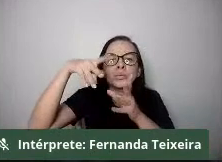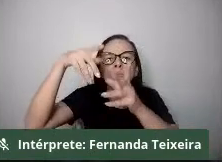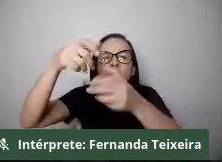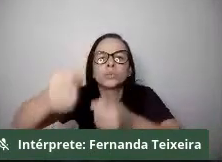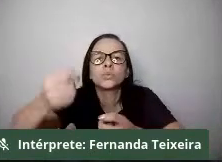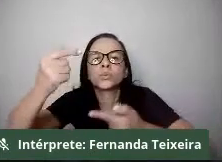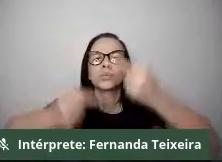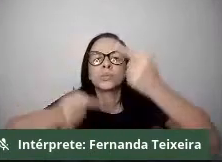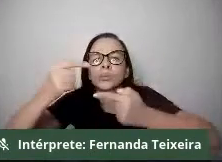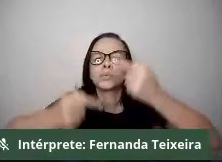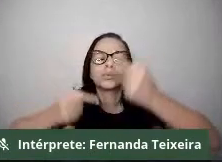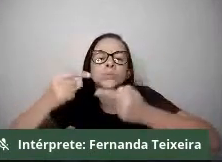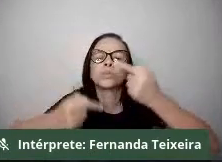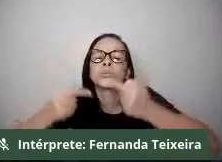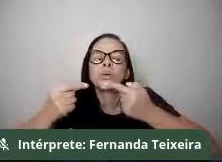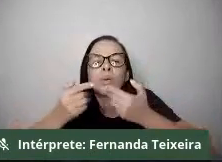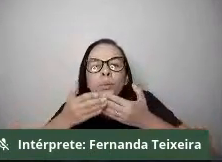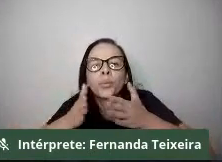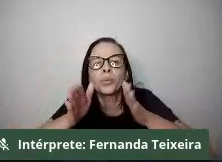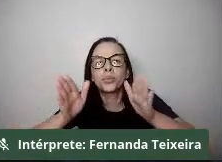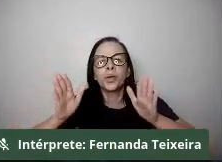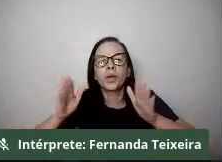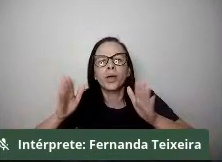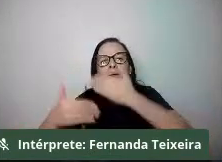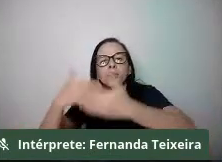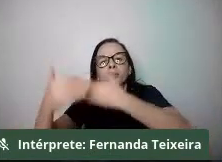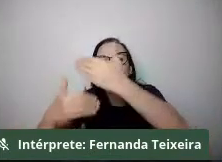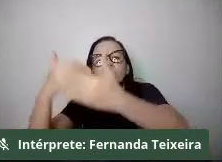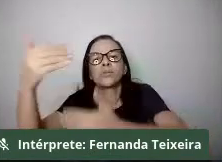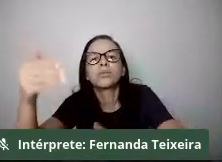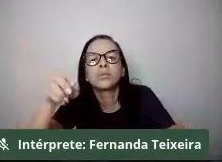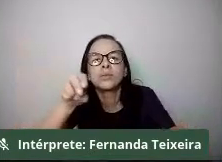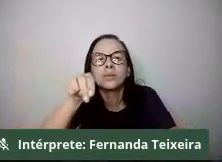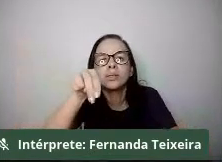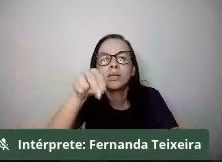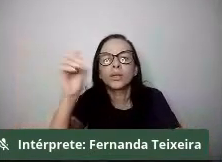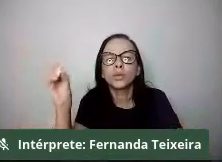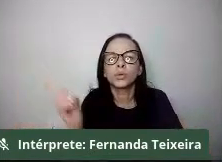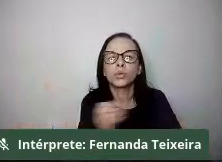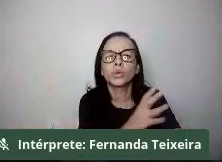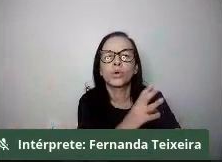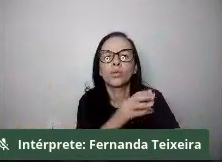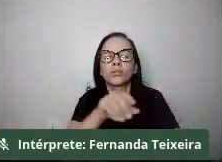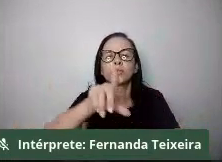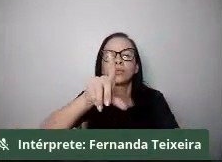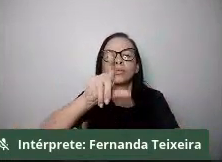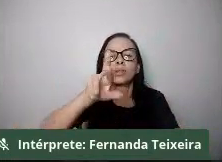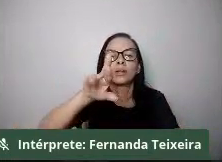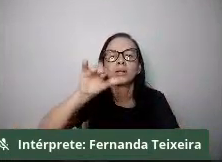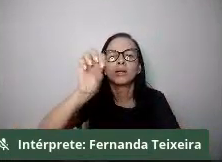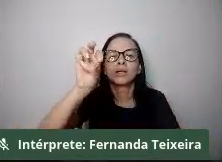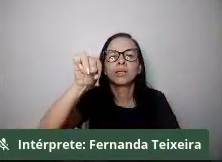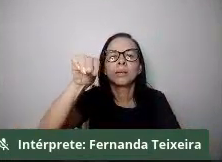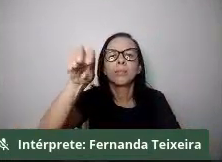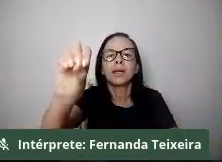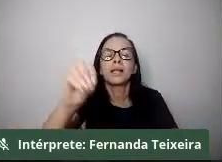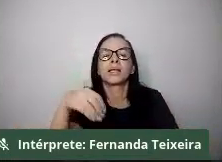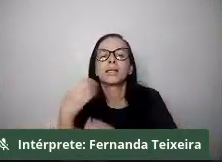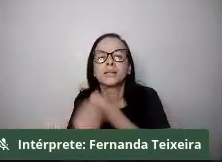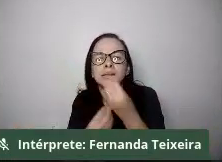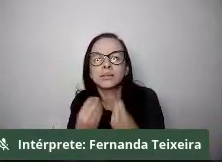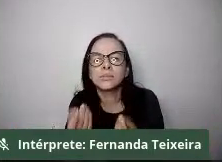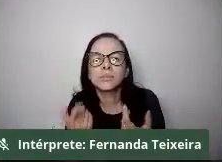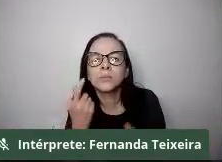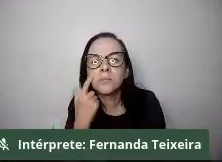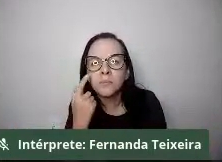neoliberal. E não por acaso, né, que apenas em 2003, o Estado Nacional Brasileiro, a partir da eleição do governo Bula, vai